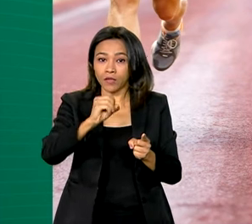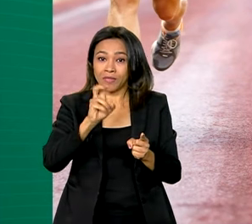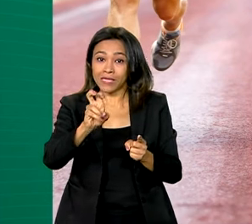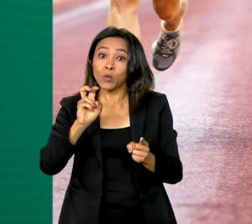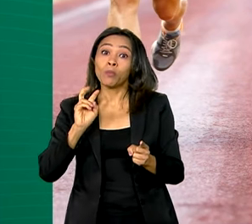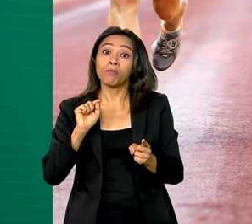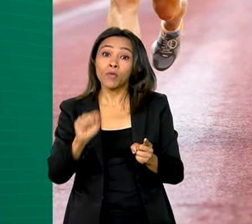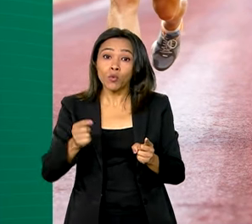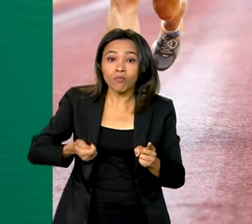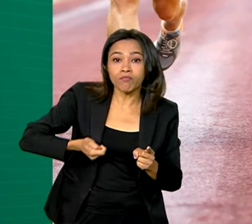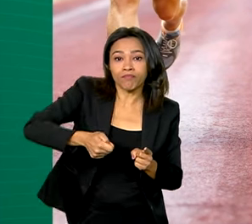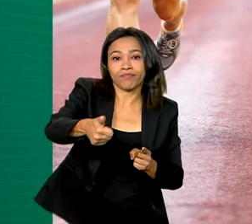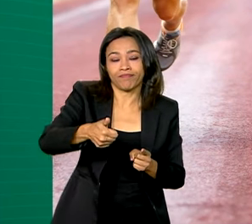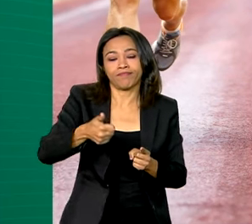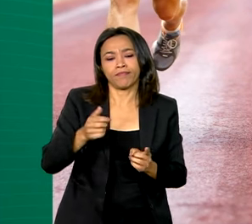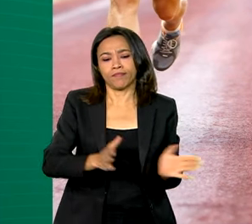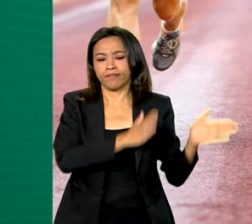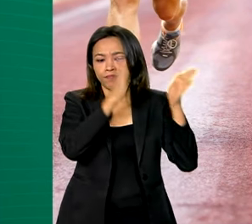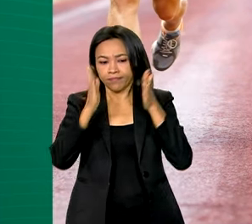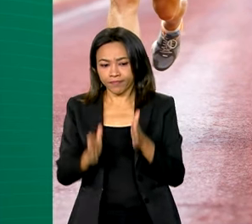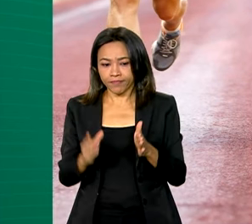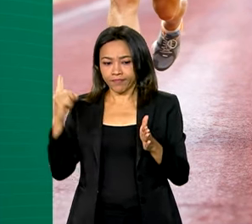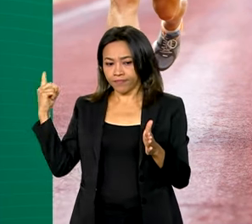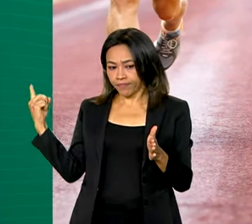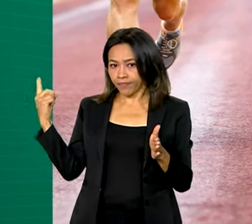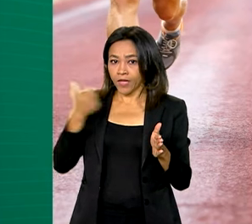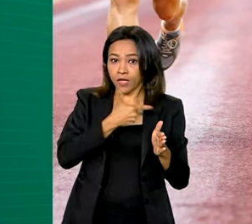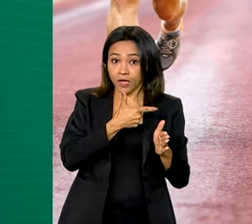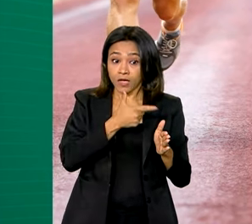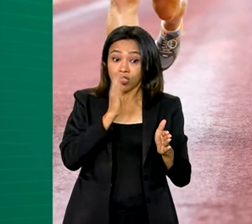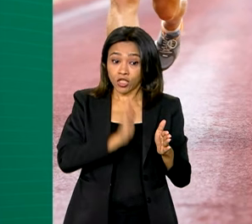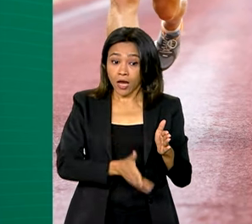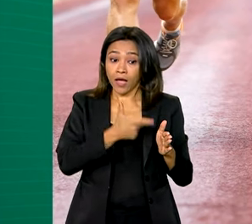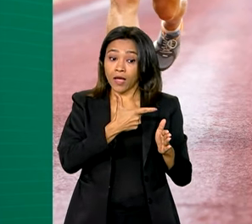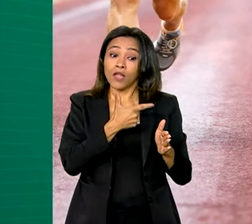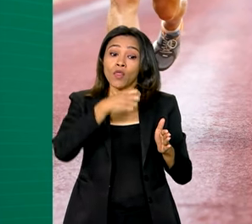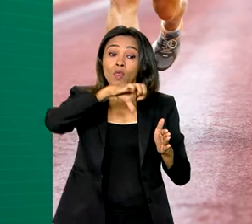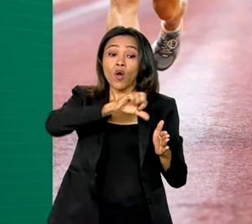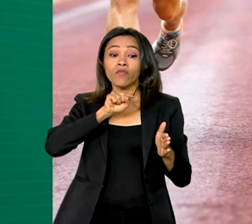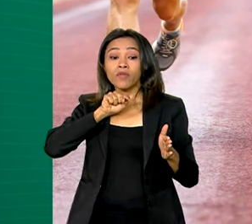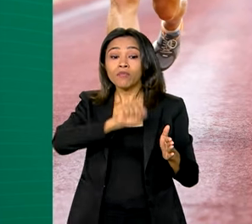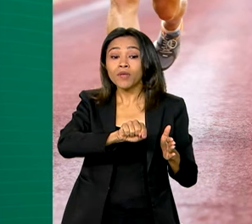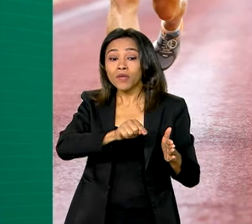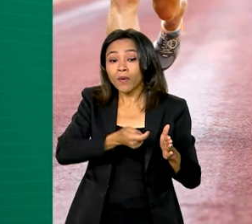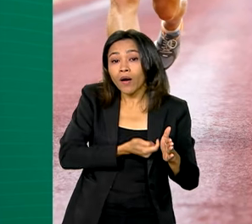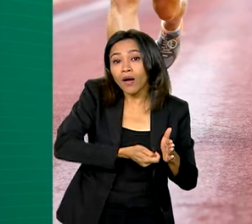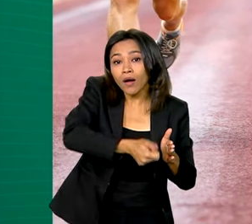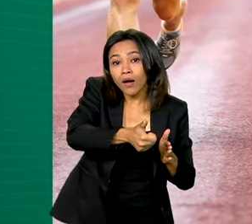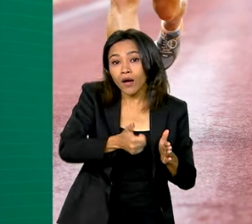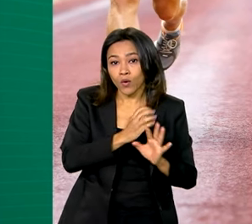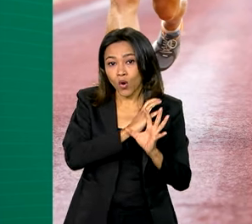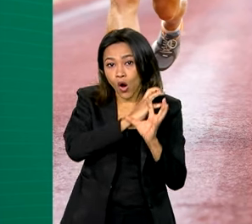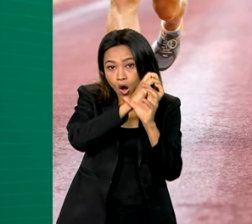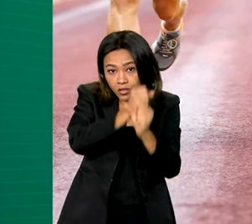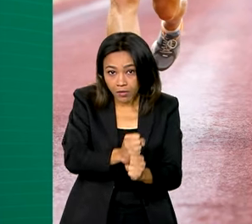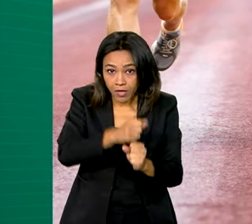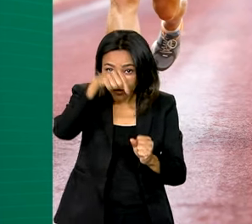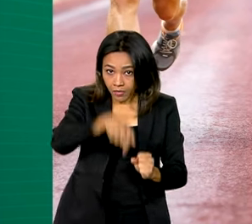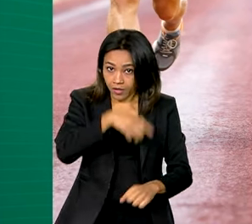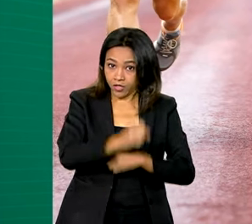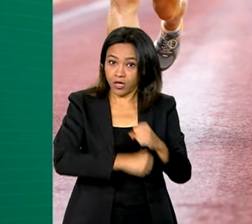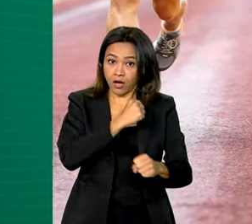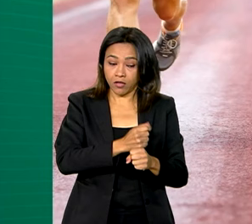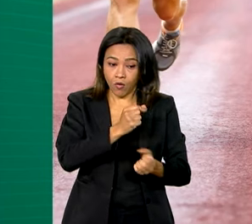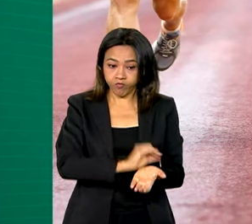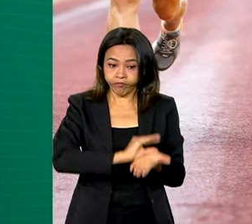concedidas. Só em 2024, são 9 mil atletas contemplados. O orçamento previsto para este ano